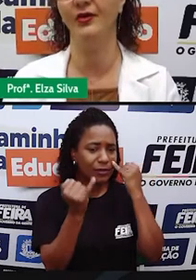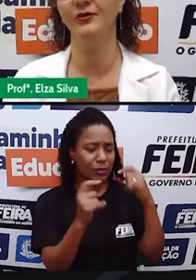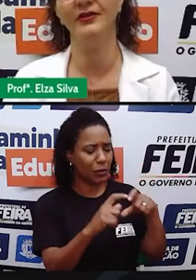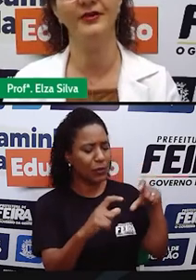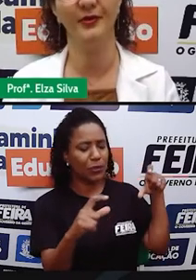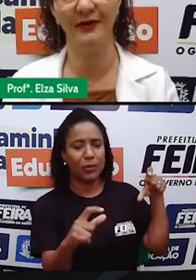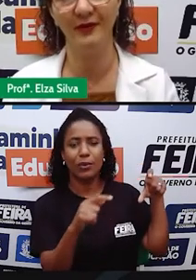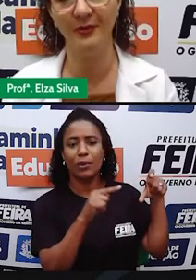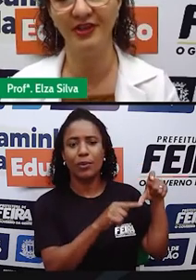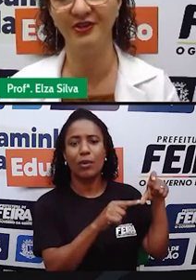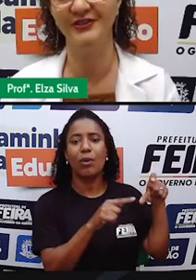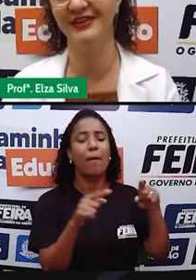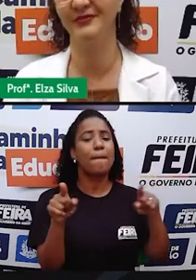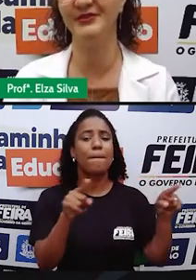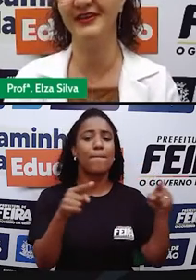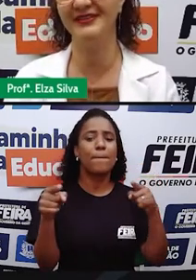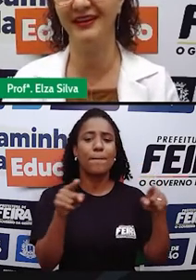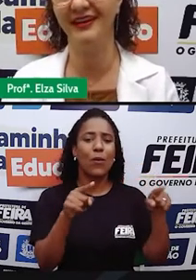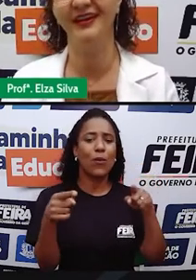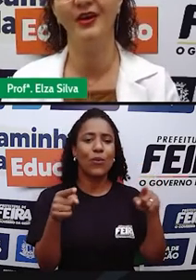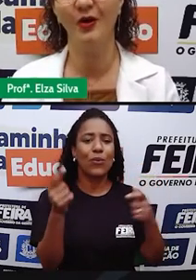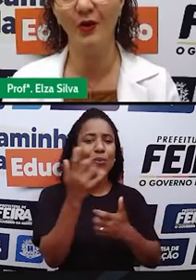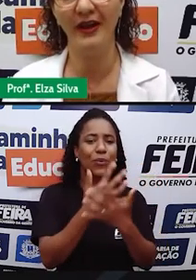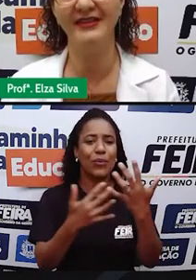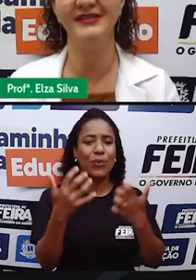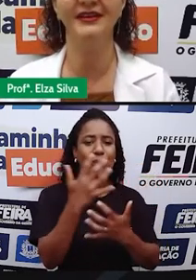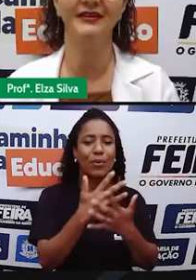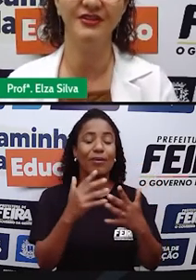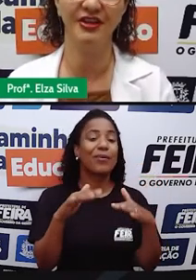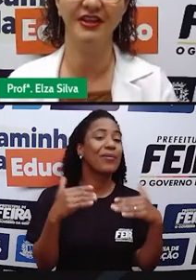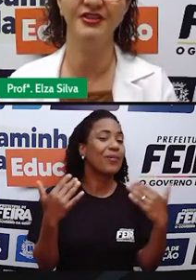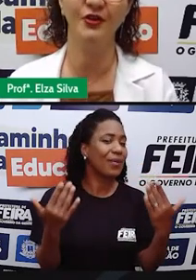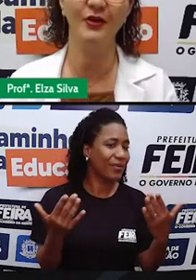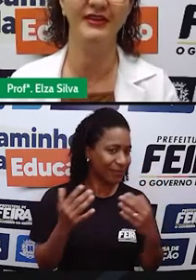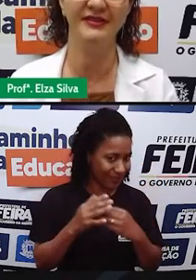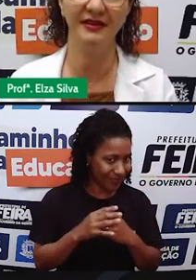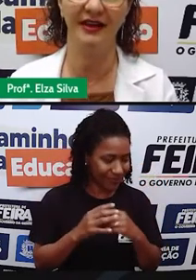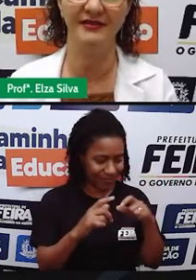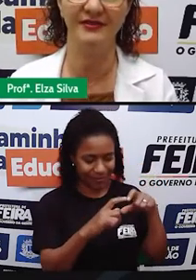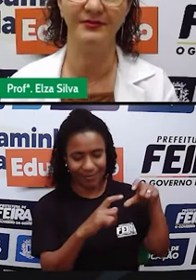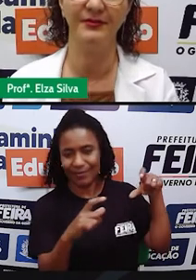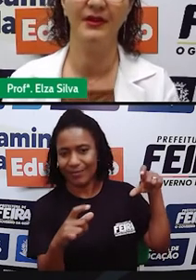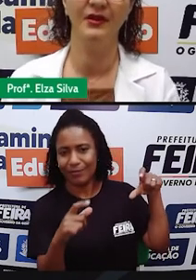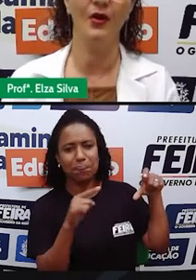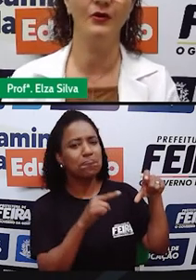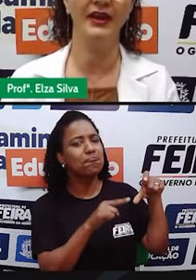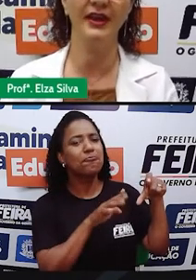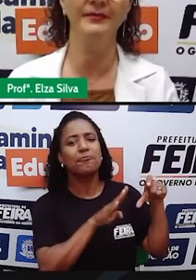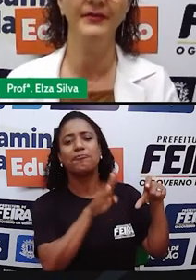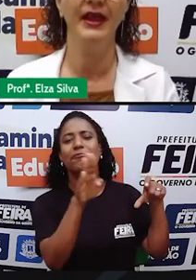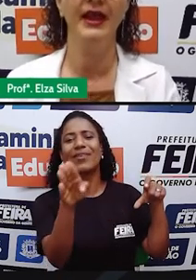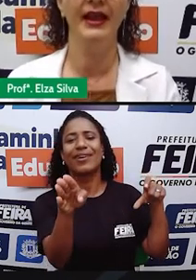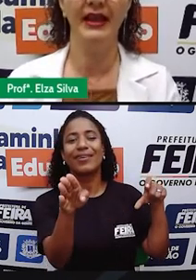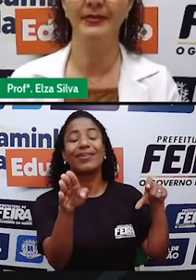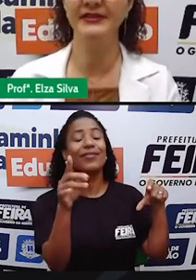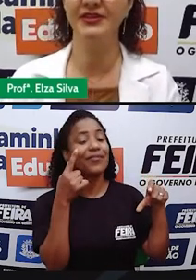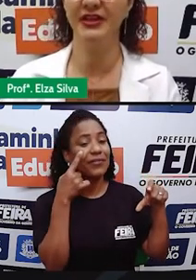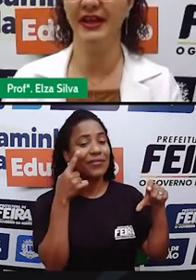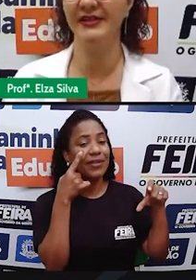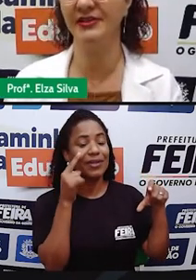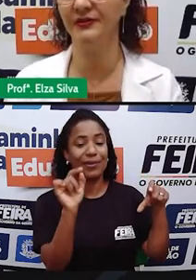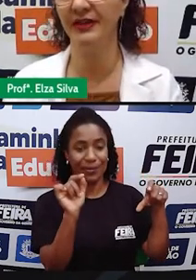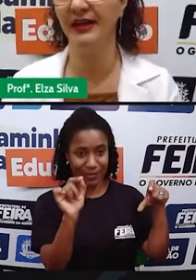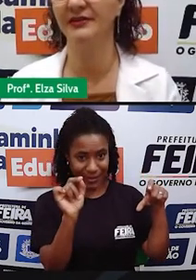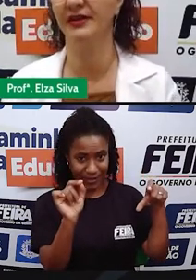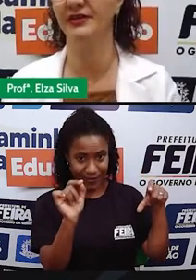musical que provavelmente nós iremos fazer com esse ticket e com esse ingresso. Ok? Lembre-se